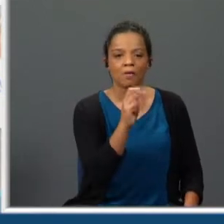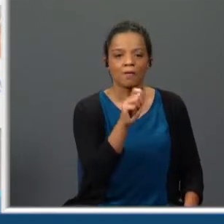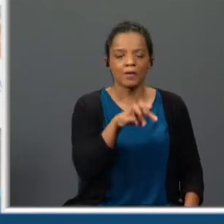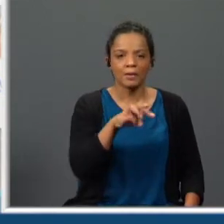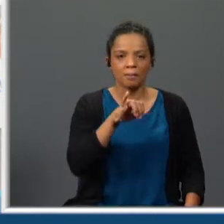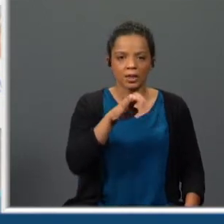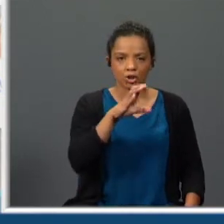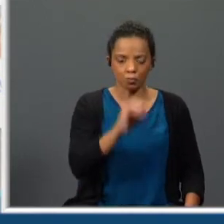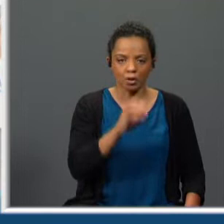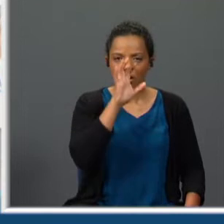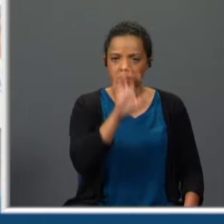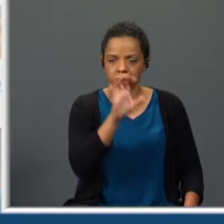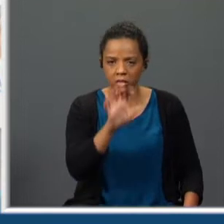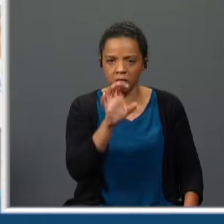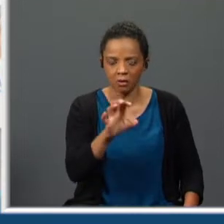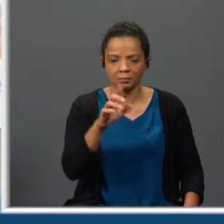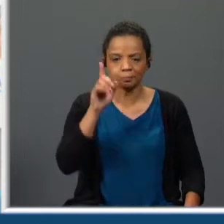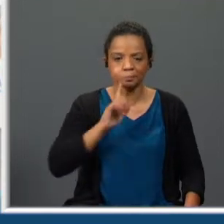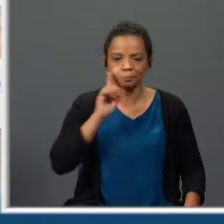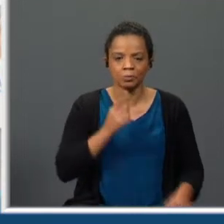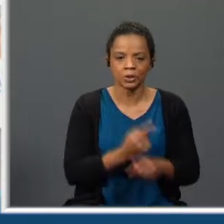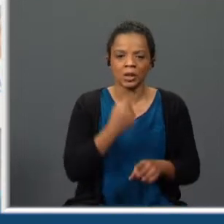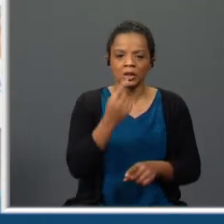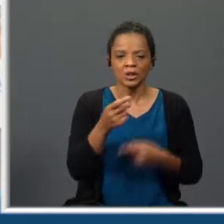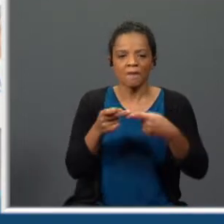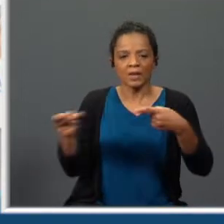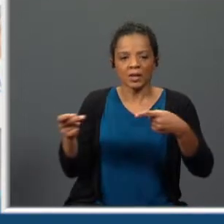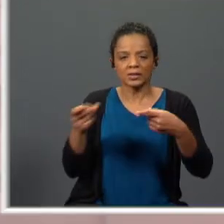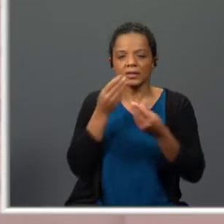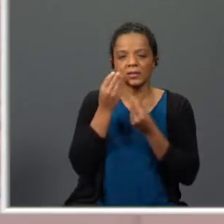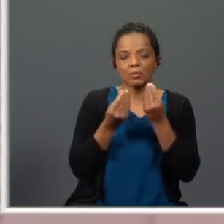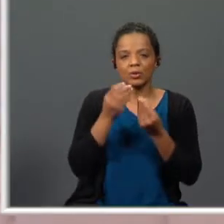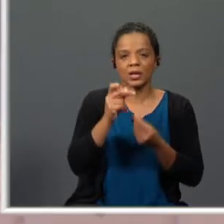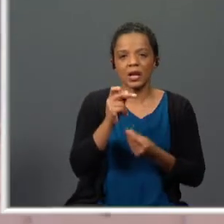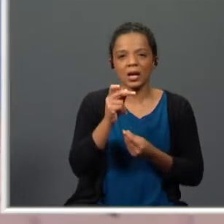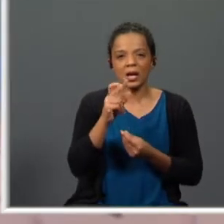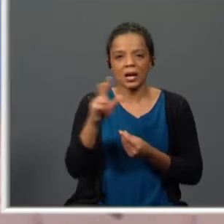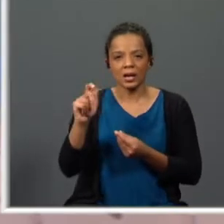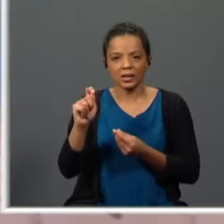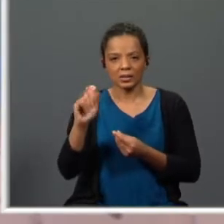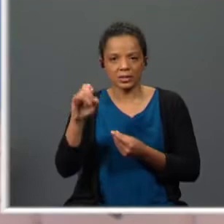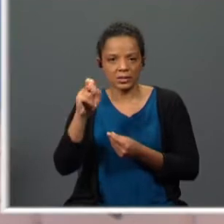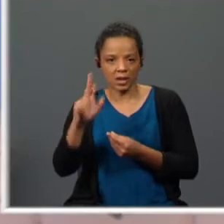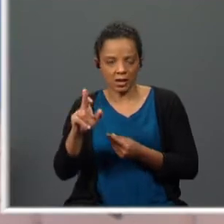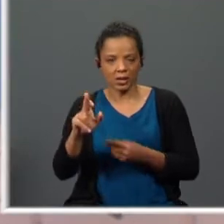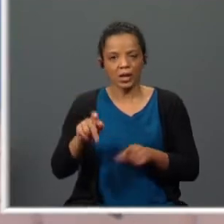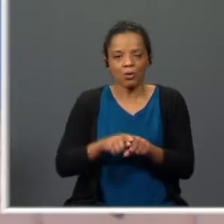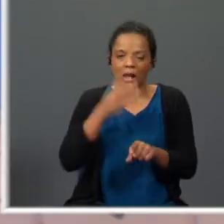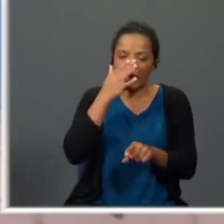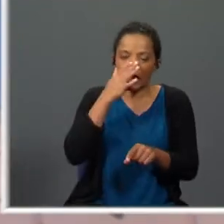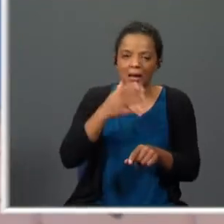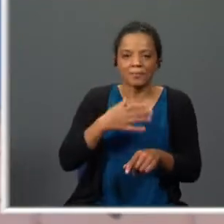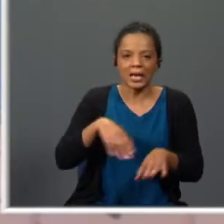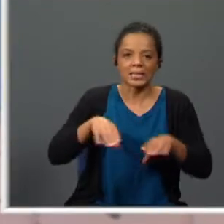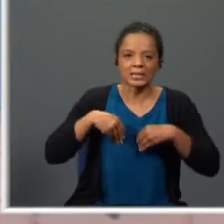Vaz quando diz que saboroso arreciar não é? como se ele apreciasse a recusa que ela tem de entrar